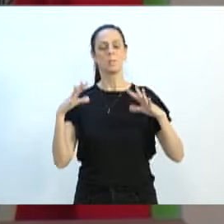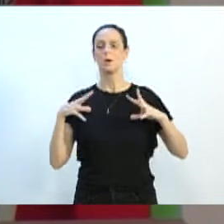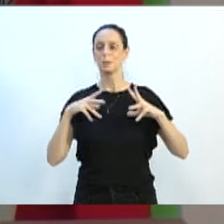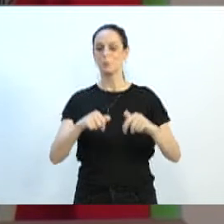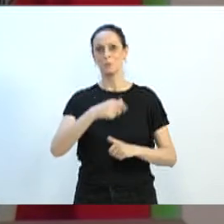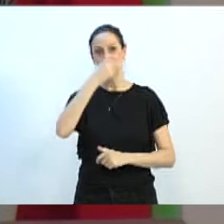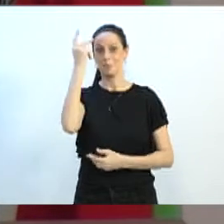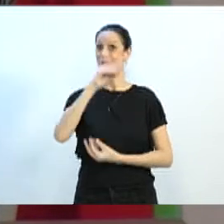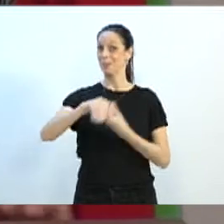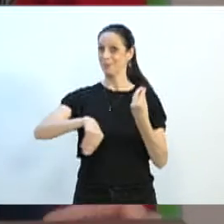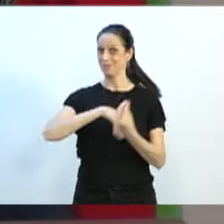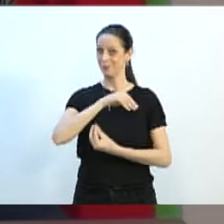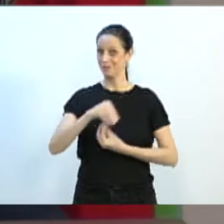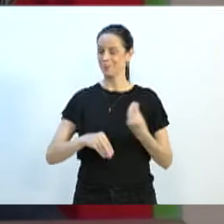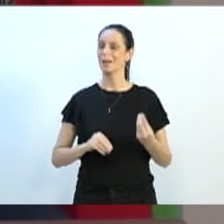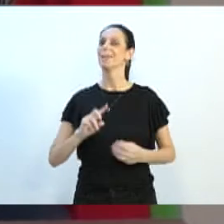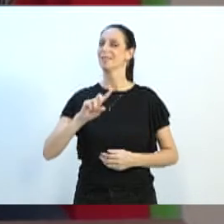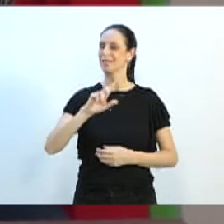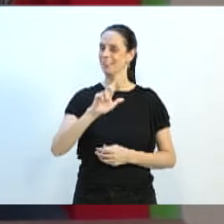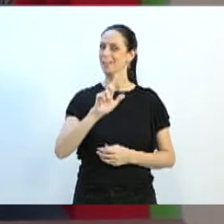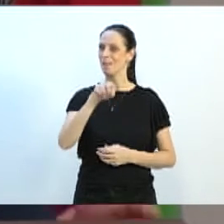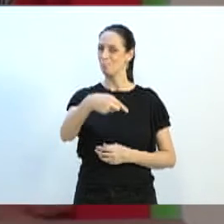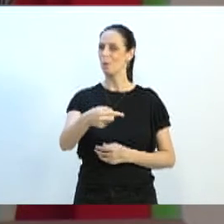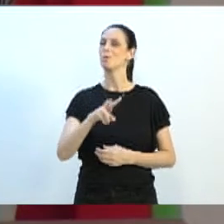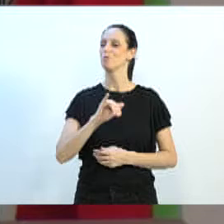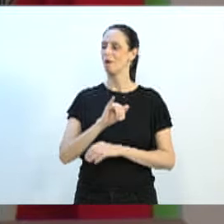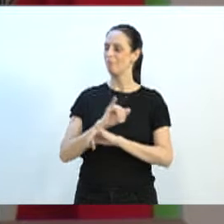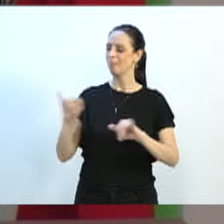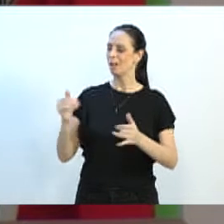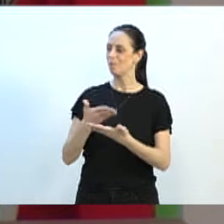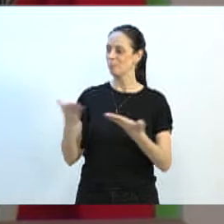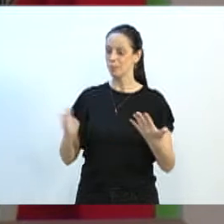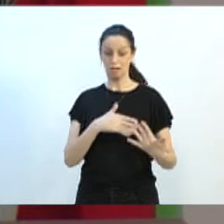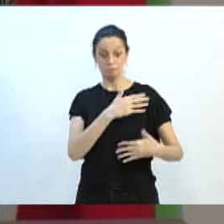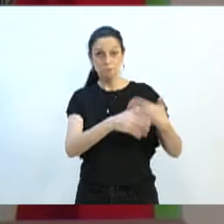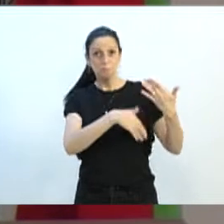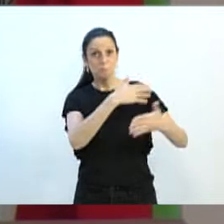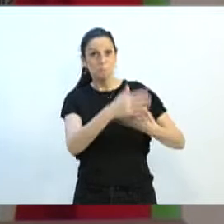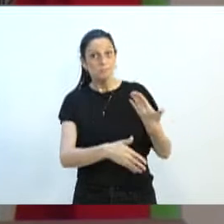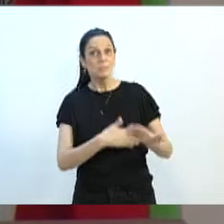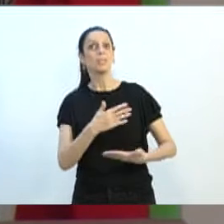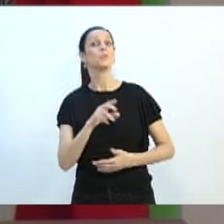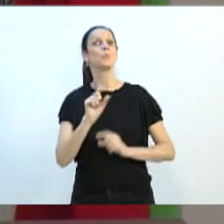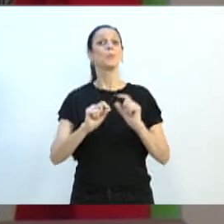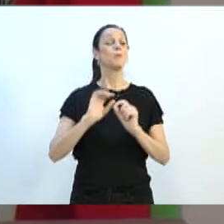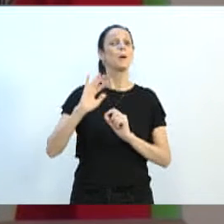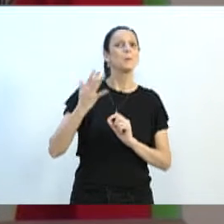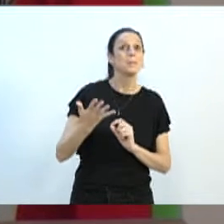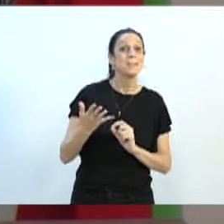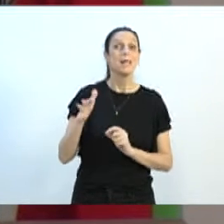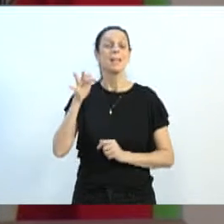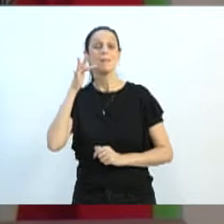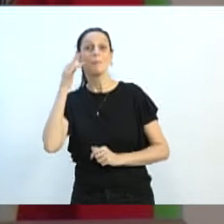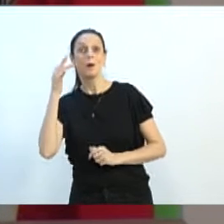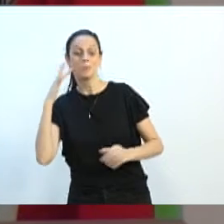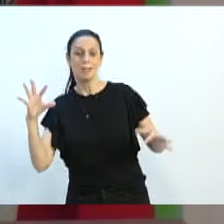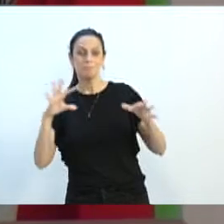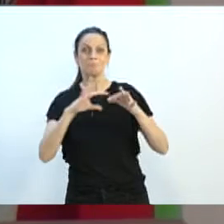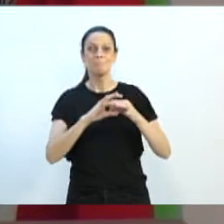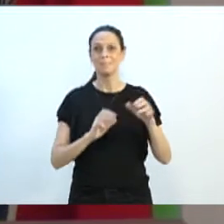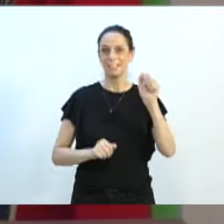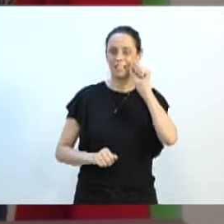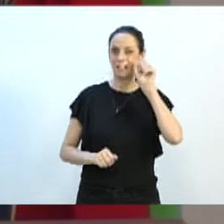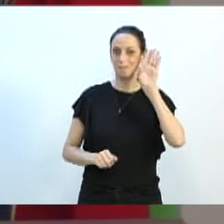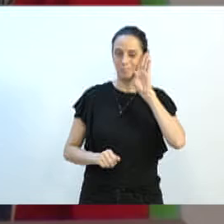engajam com isso. E vou trazer para os colegas também os avanços e os próximos passos que essas junções, essas conexões possibilitam.